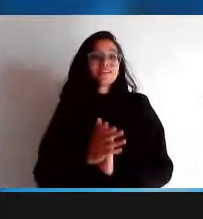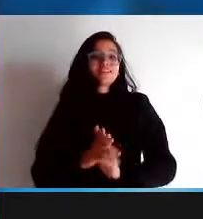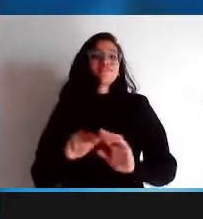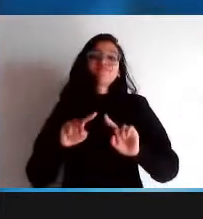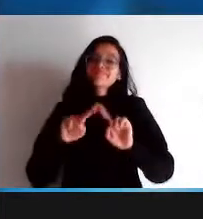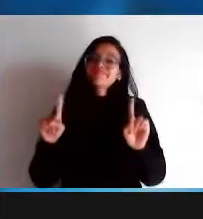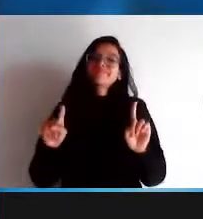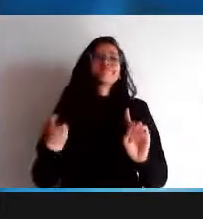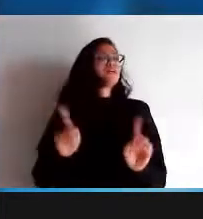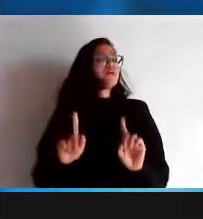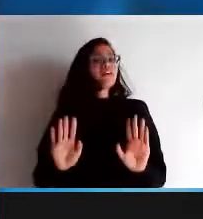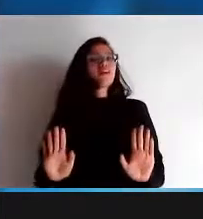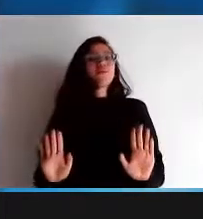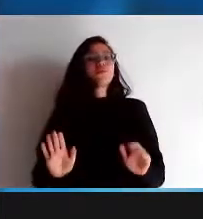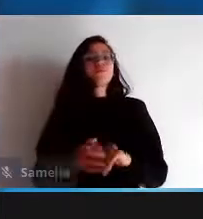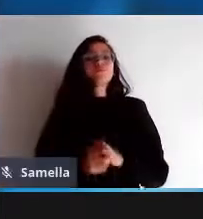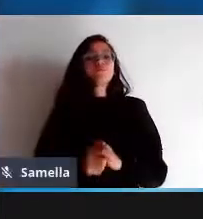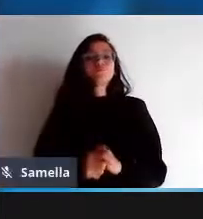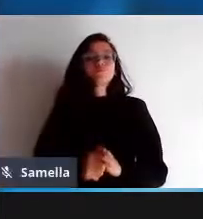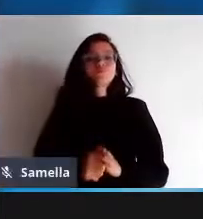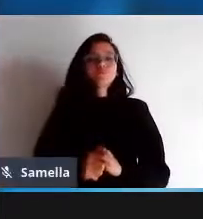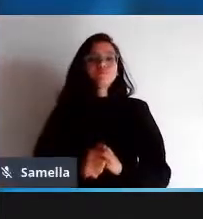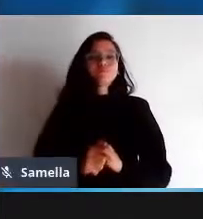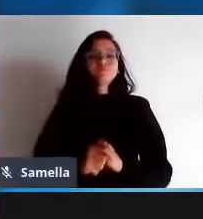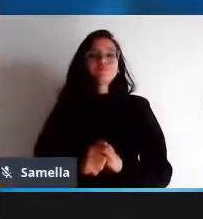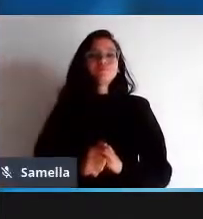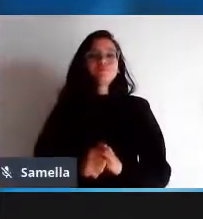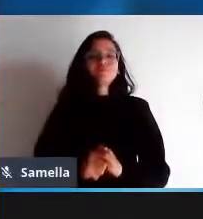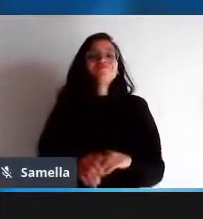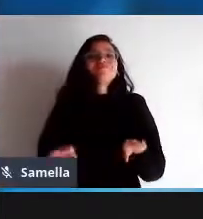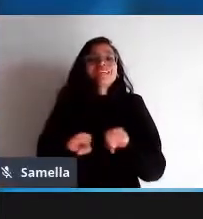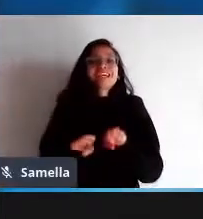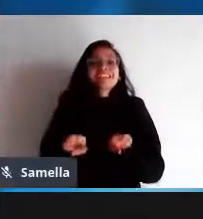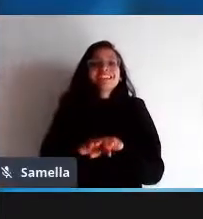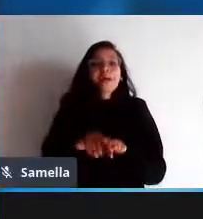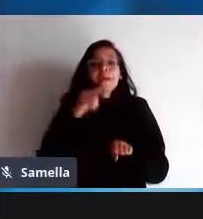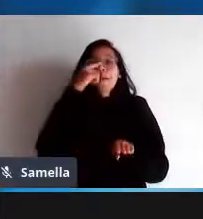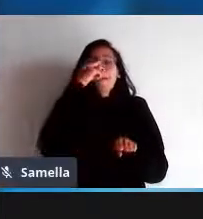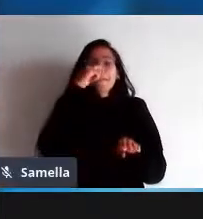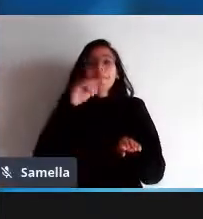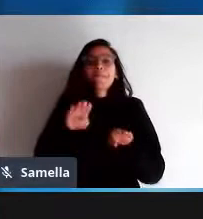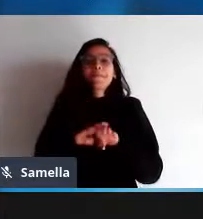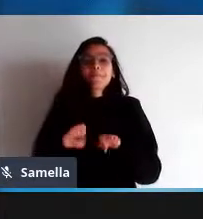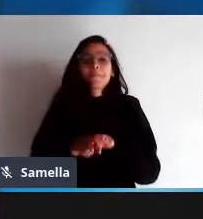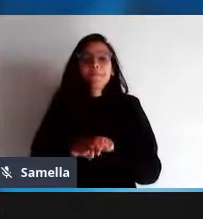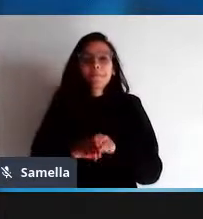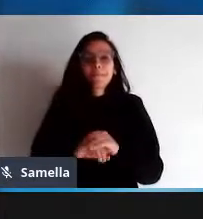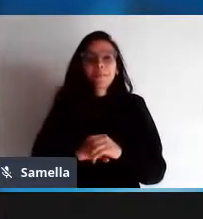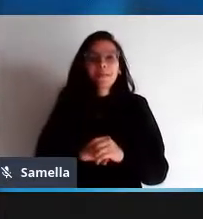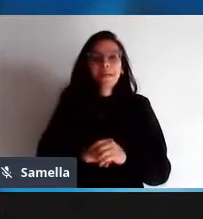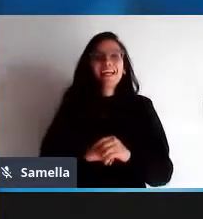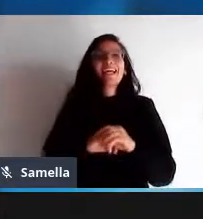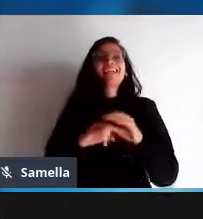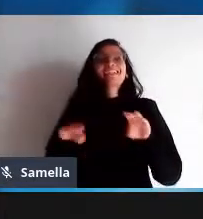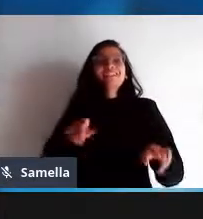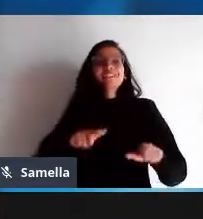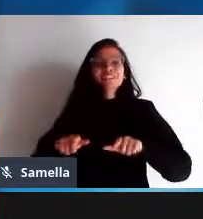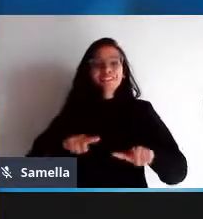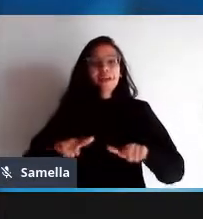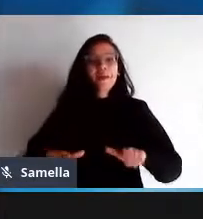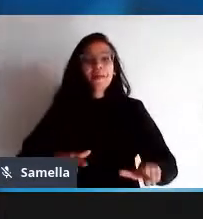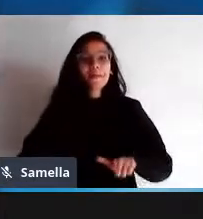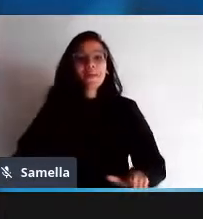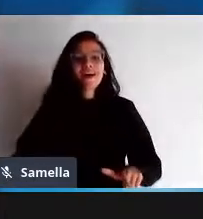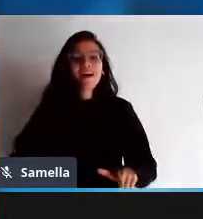ok também faz parte do lado político a geração de oportunidade de trabalho afinal de contas